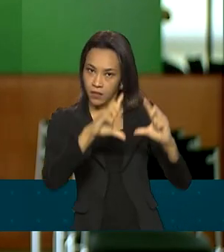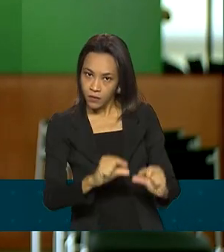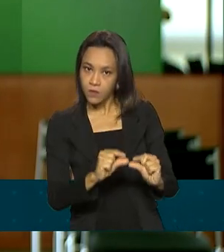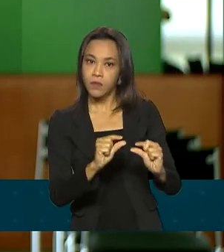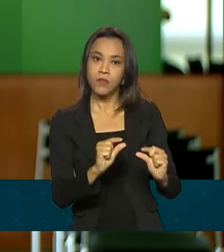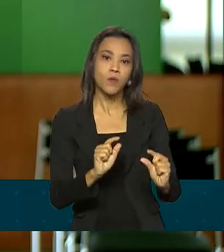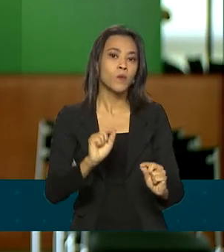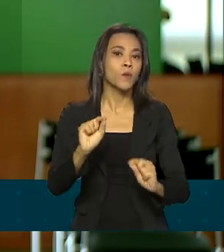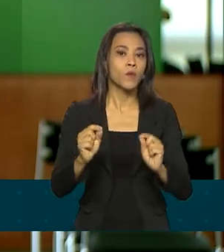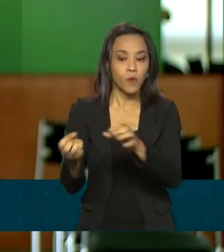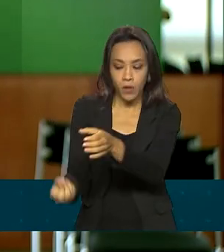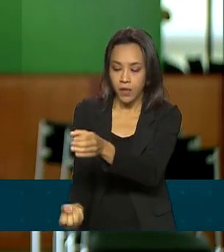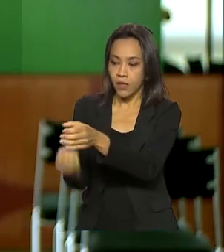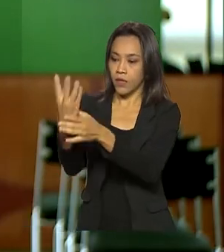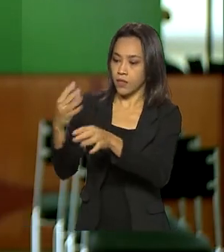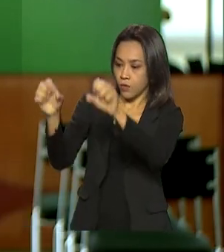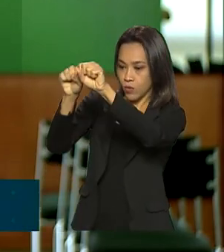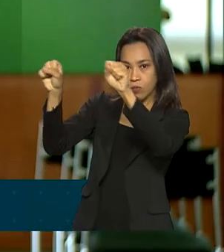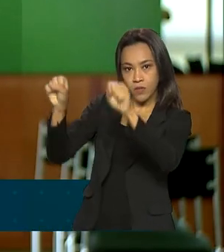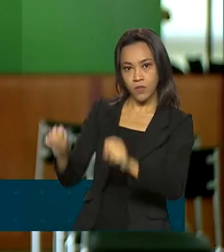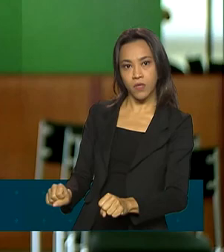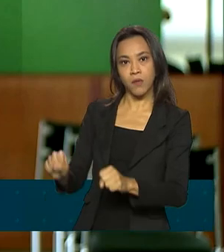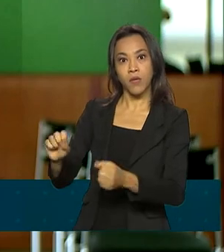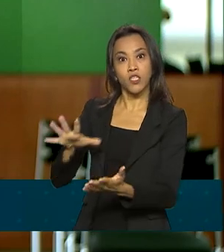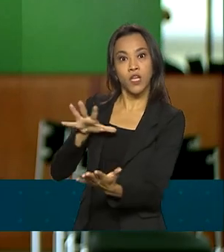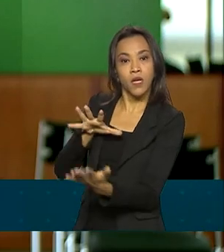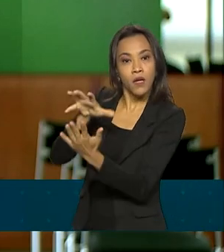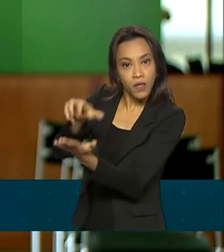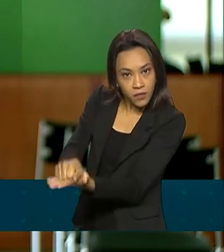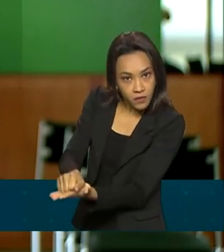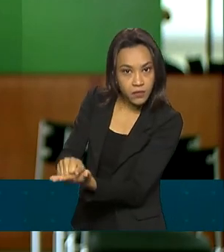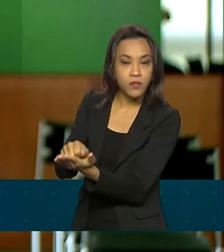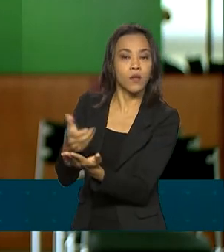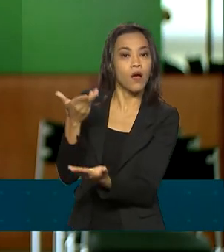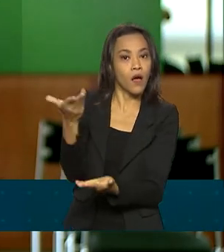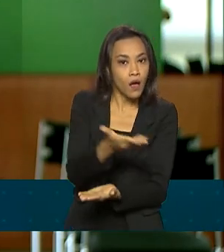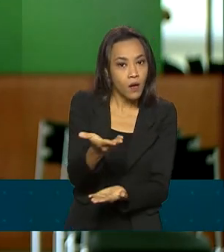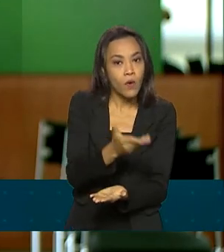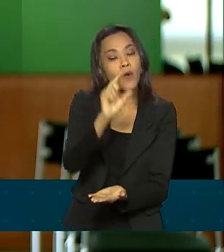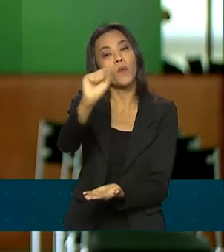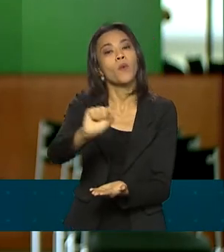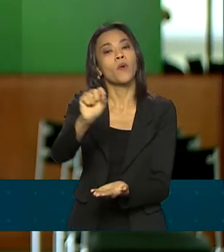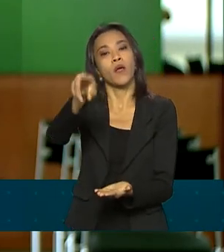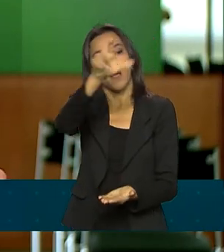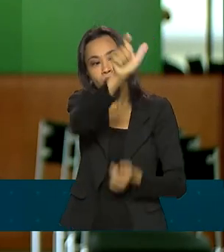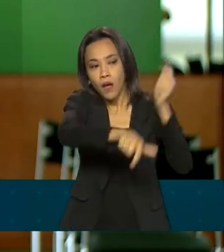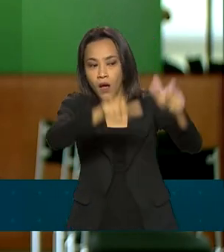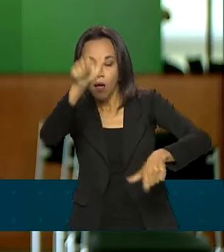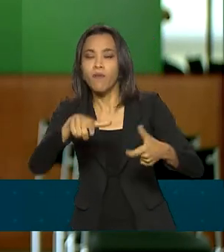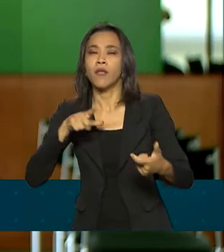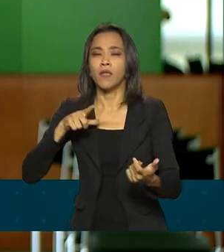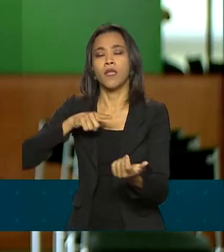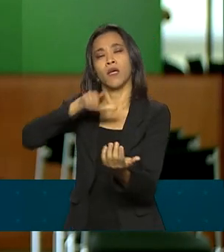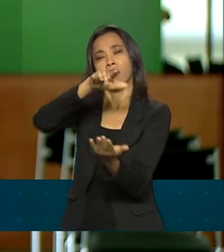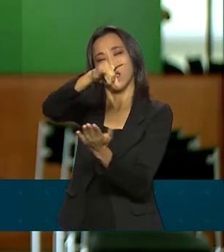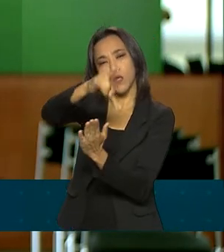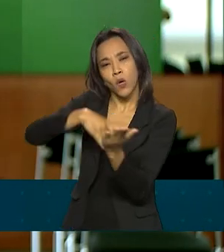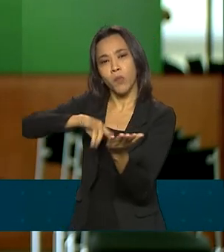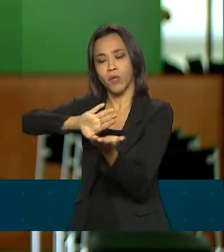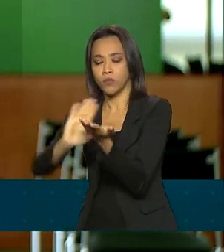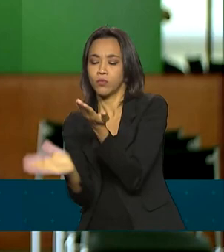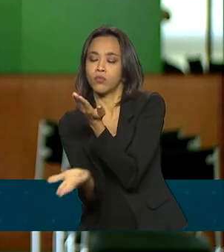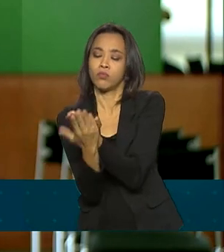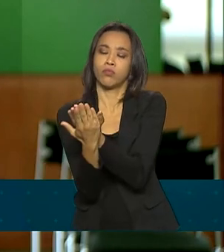implementação do sistema eletrônico dos registros públicos. A partir de agora, o usuário terá documentos e títulos